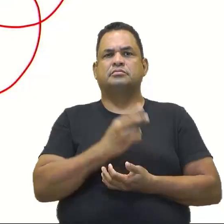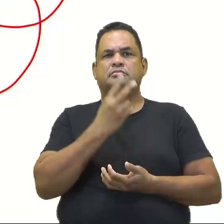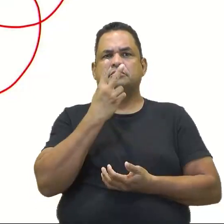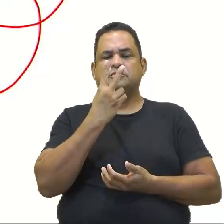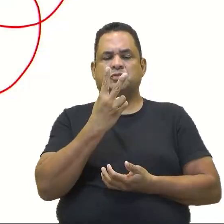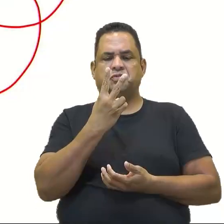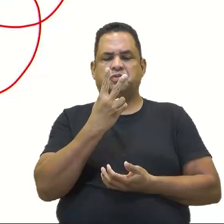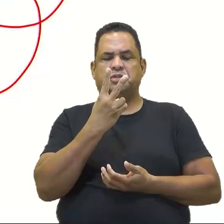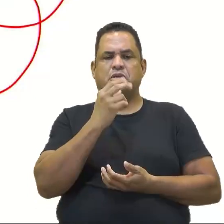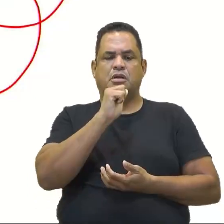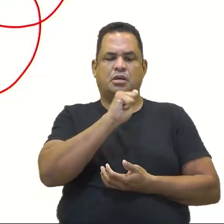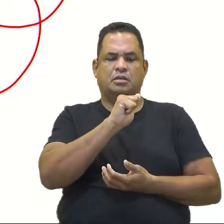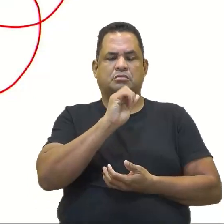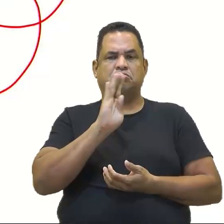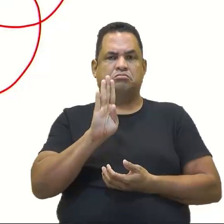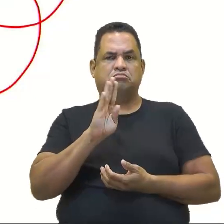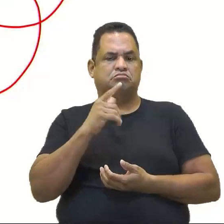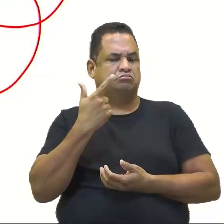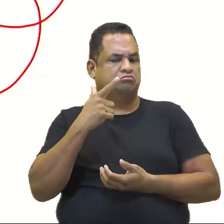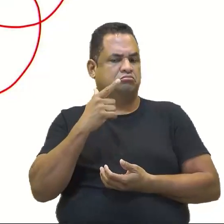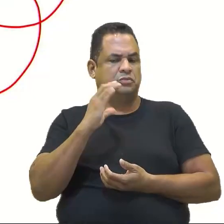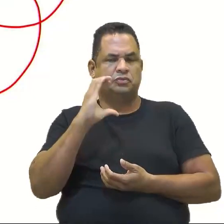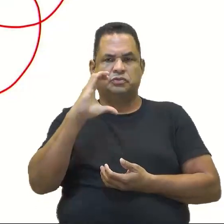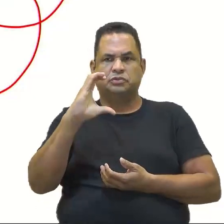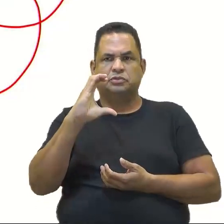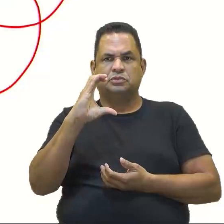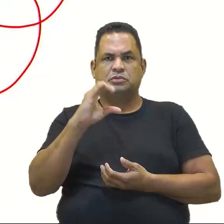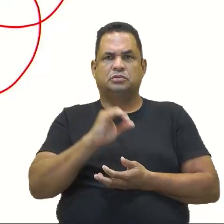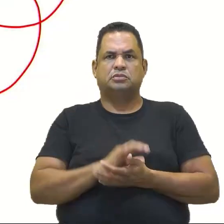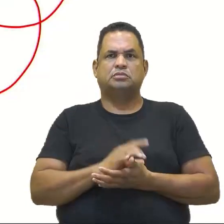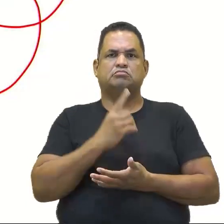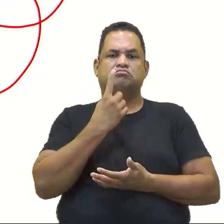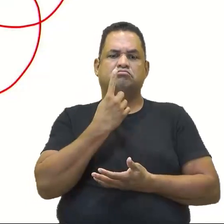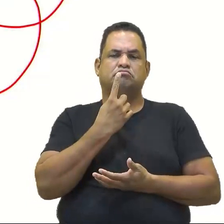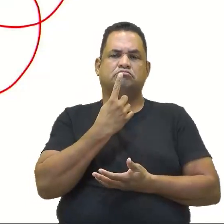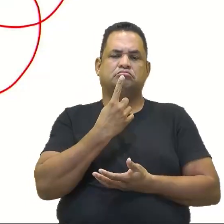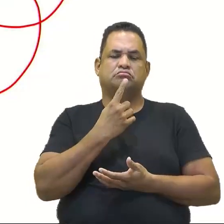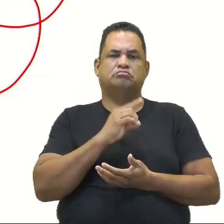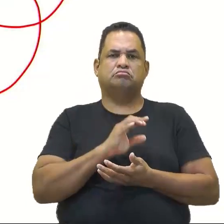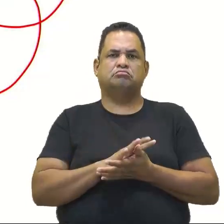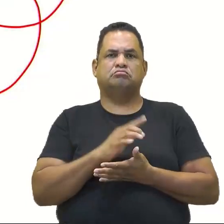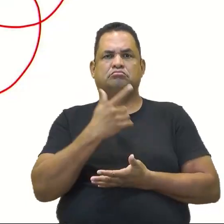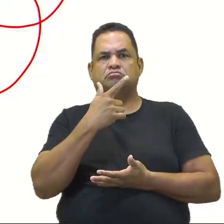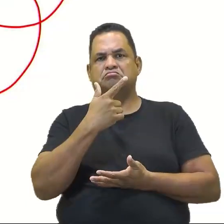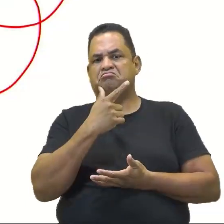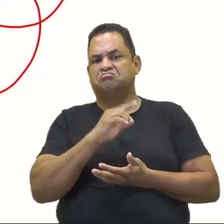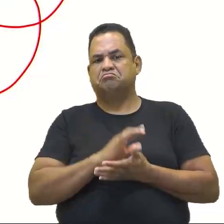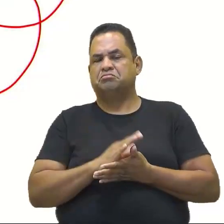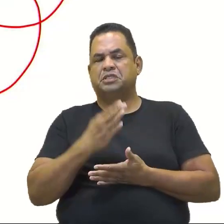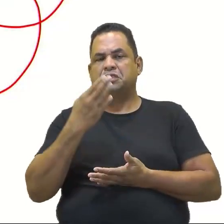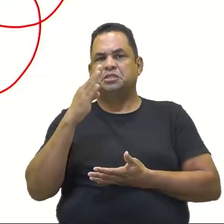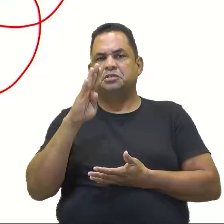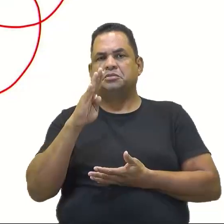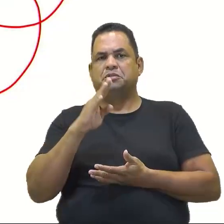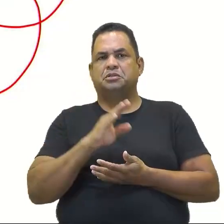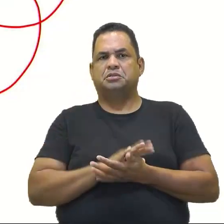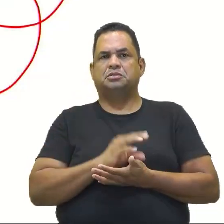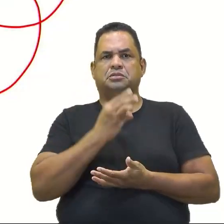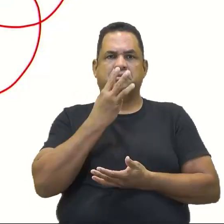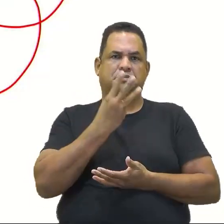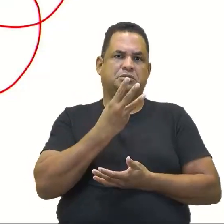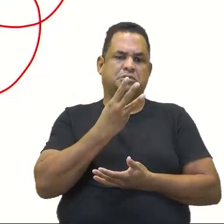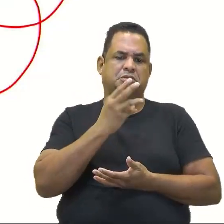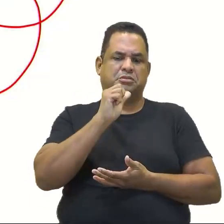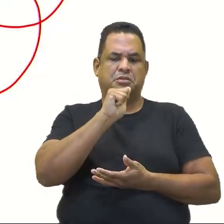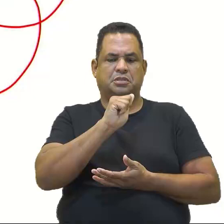tem no B, mas não tem no C. O 1 tem no A e tem no C, mas não tem no B. Tem o 3 no